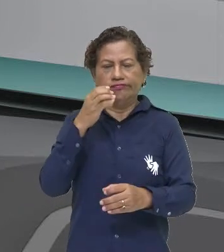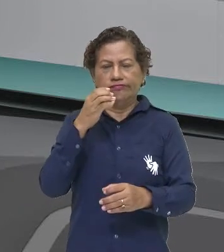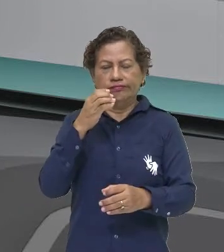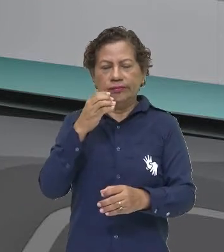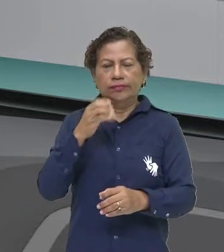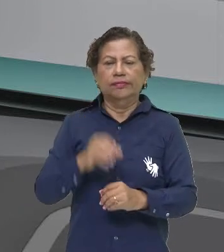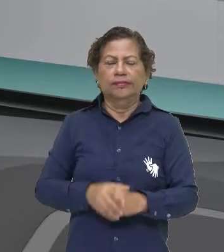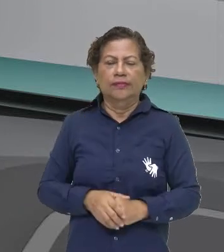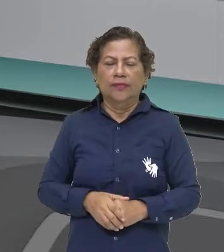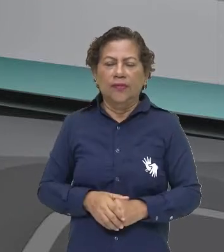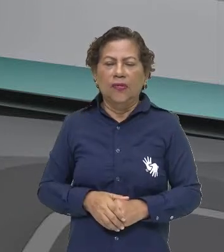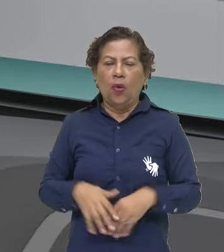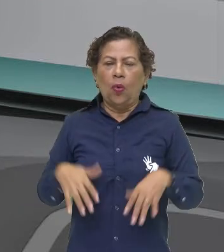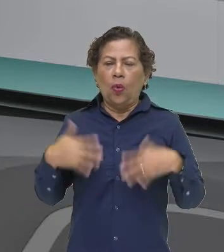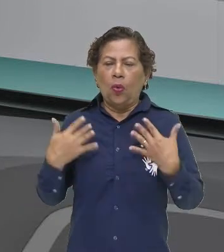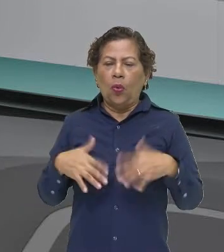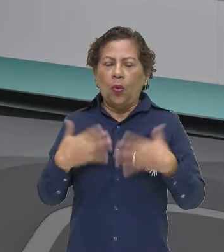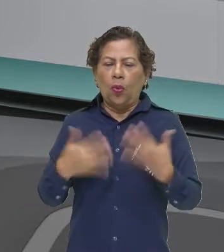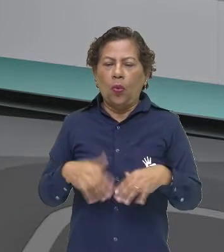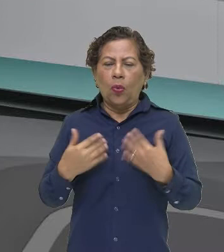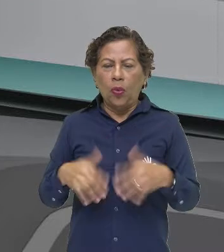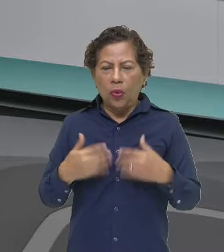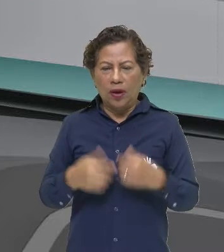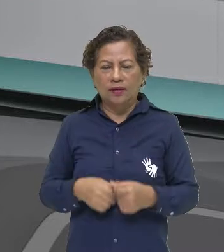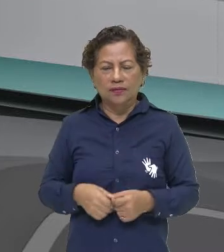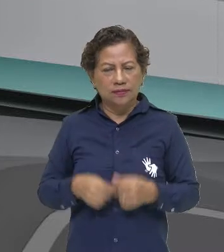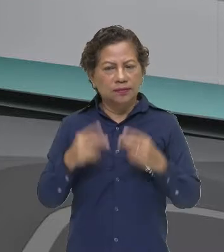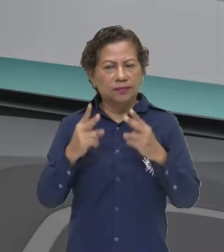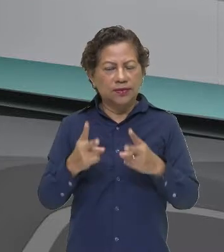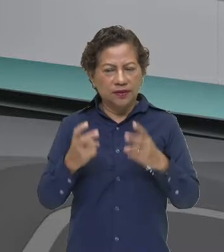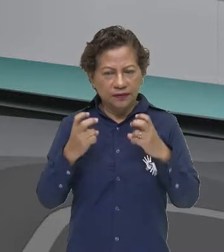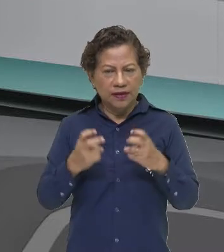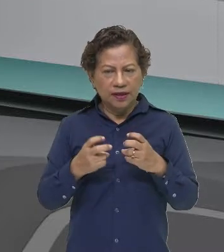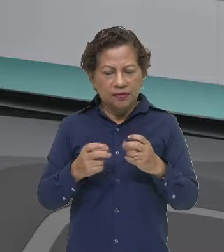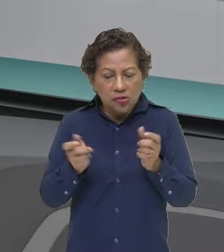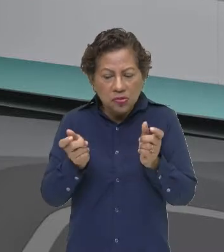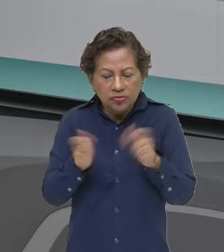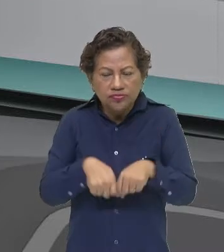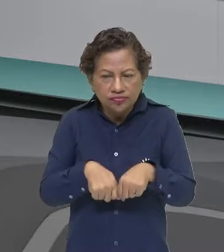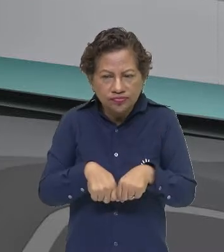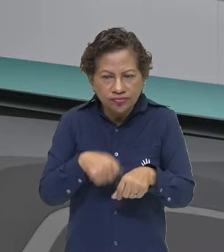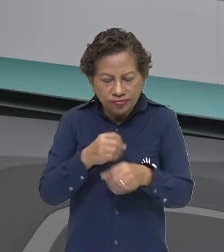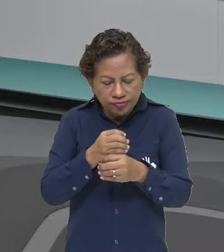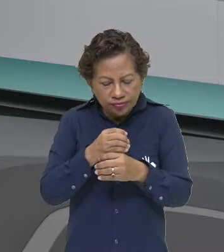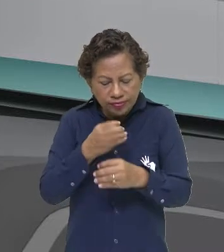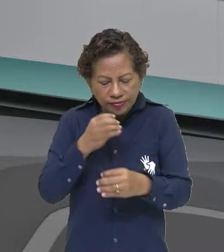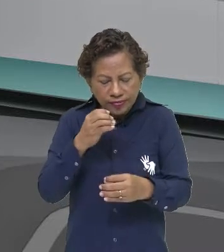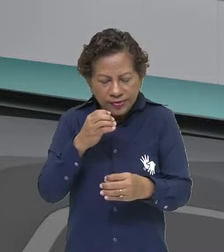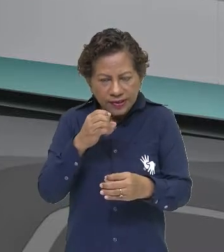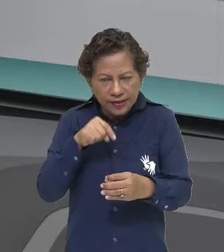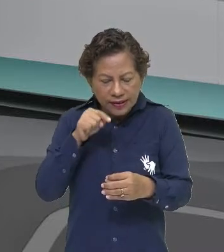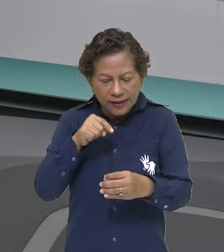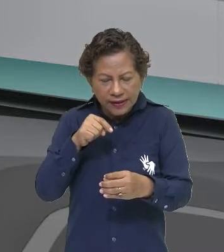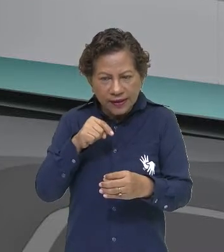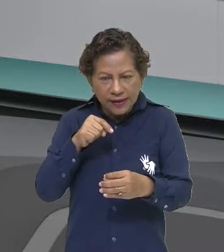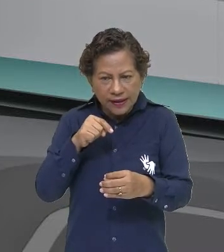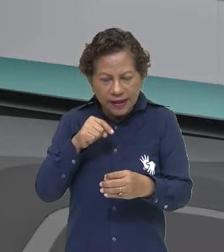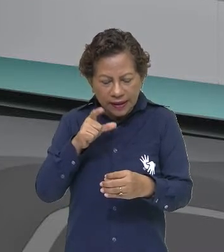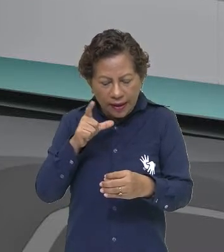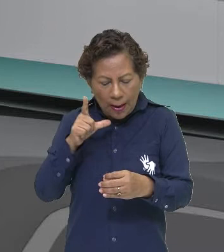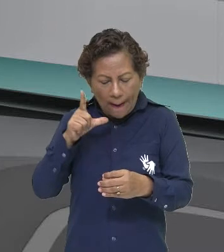né? A partir daí, desse microscópio que é potente, eles vão fotografar,